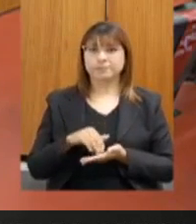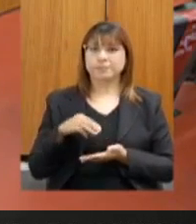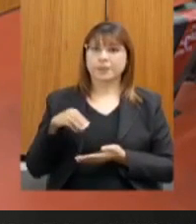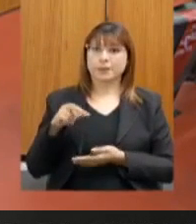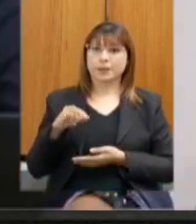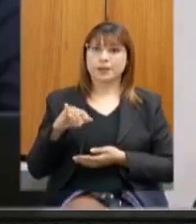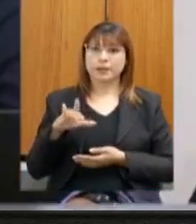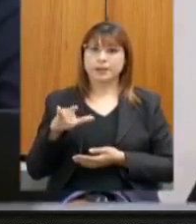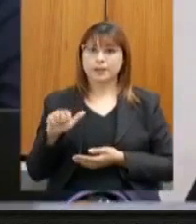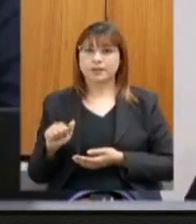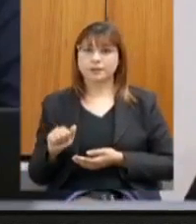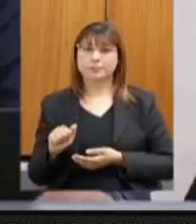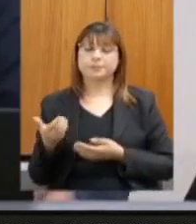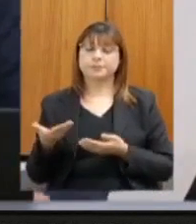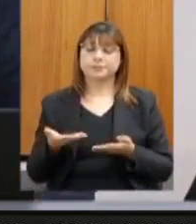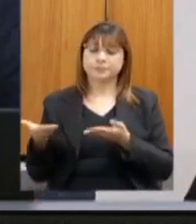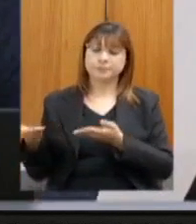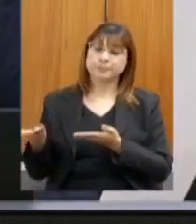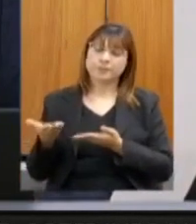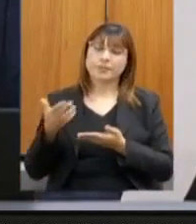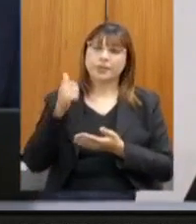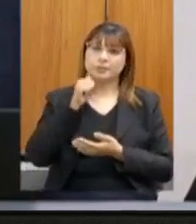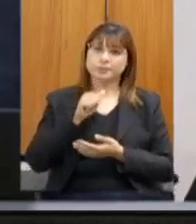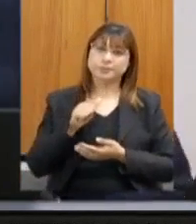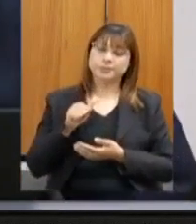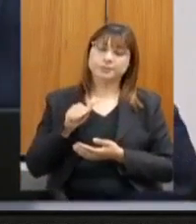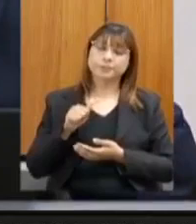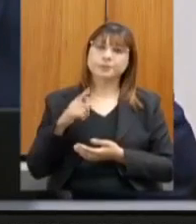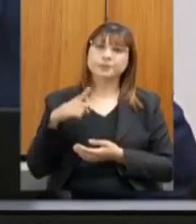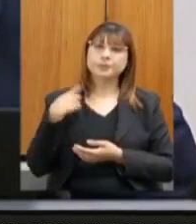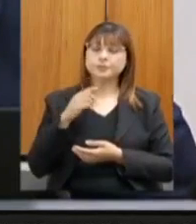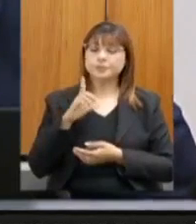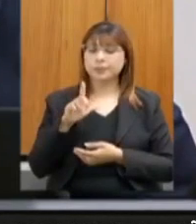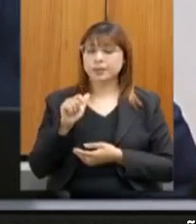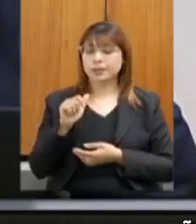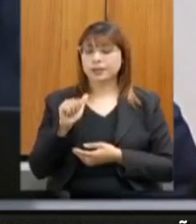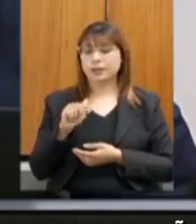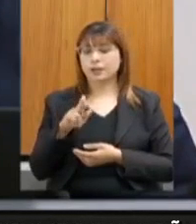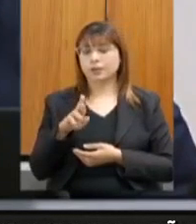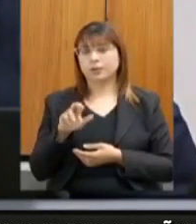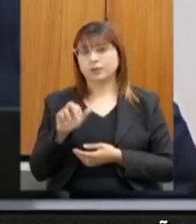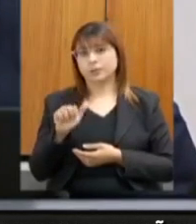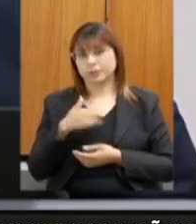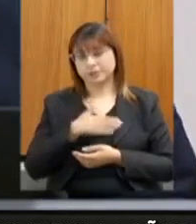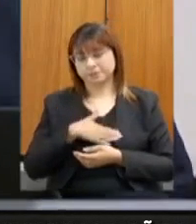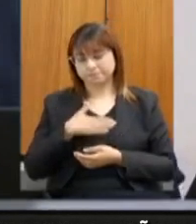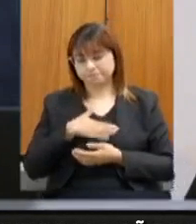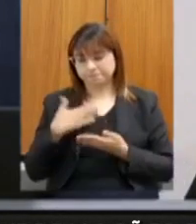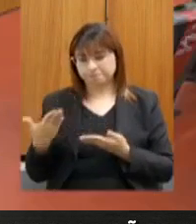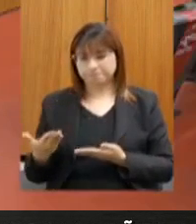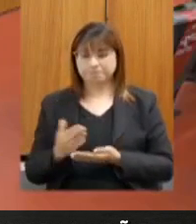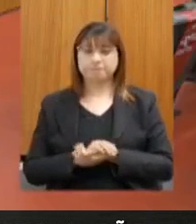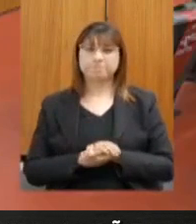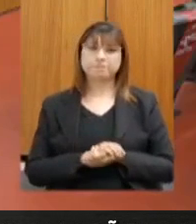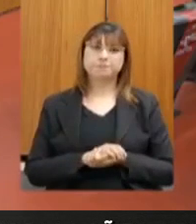Marília. Eu passo as palavras para as suas considerações à nossa querida deputada Laura Serrano.